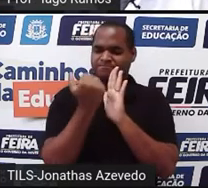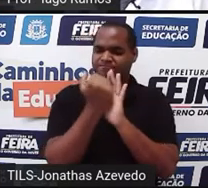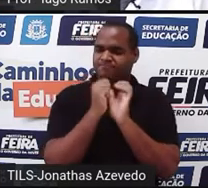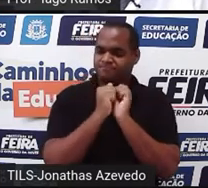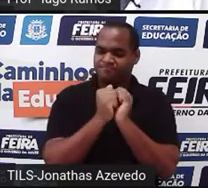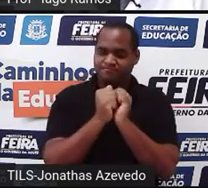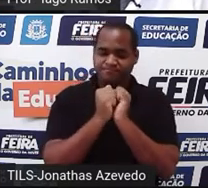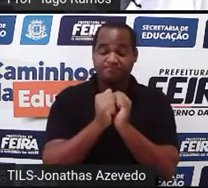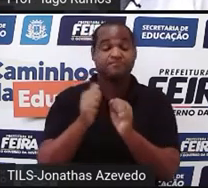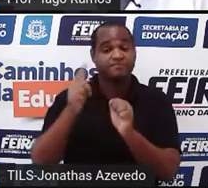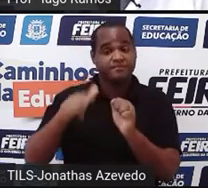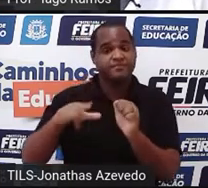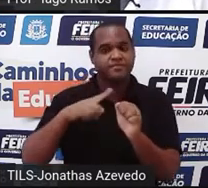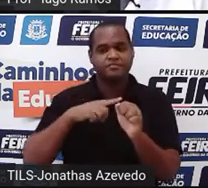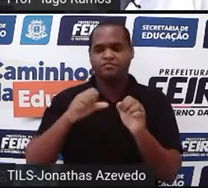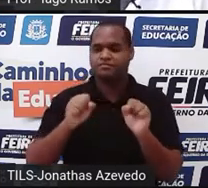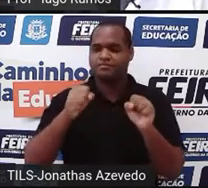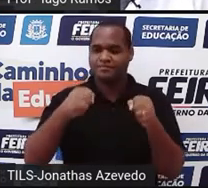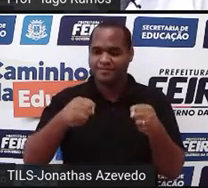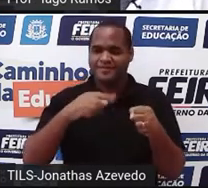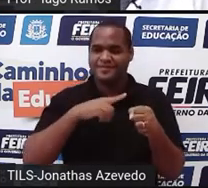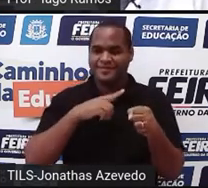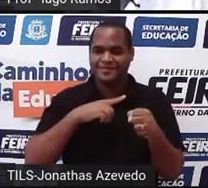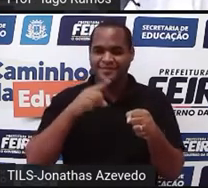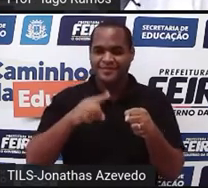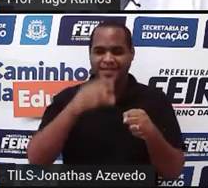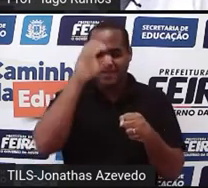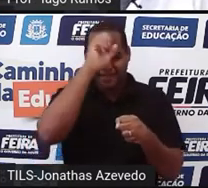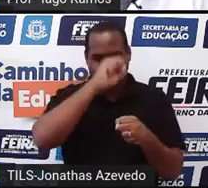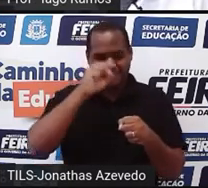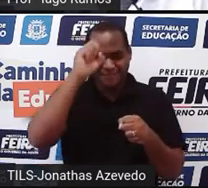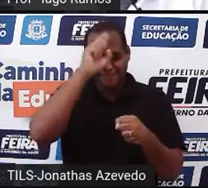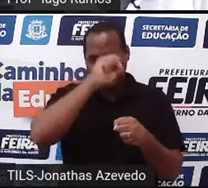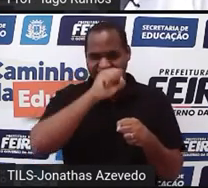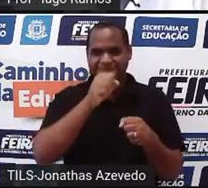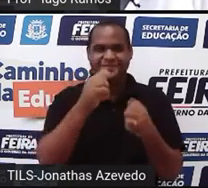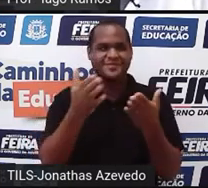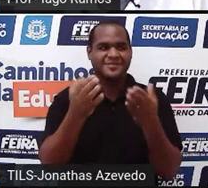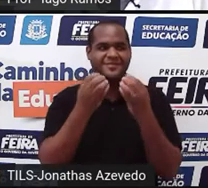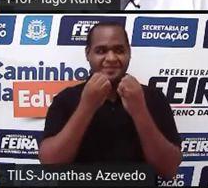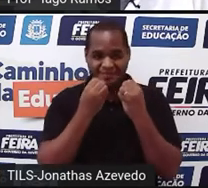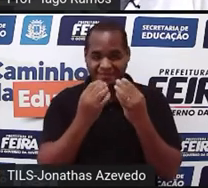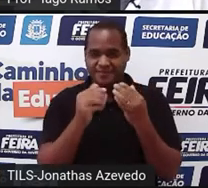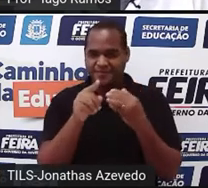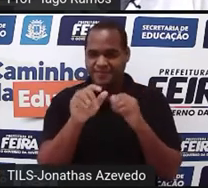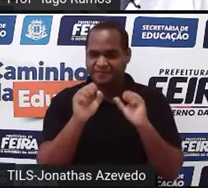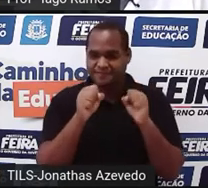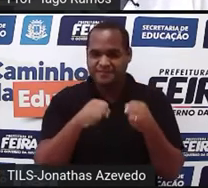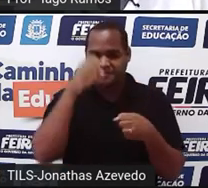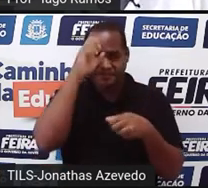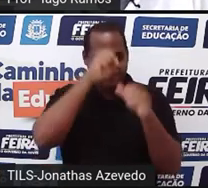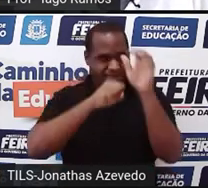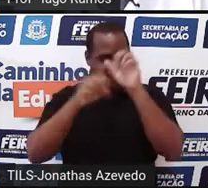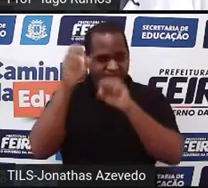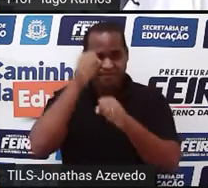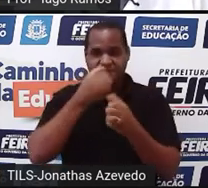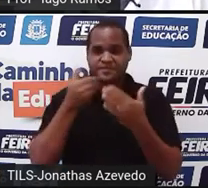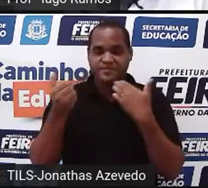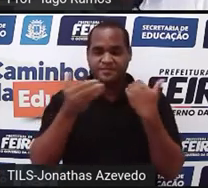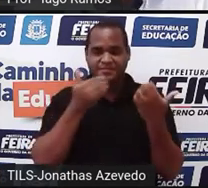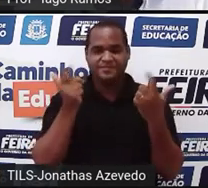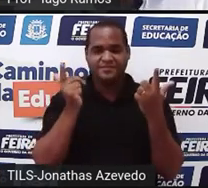novo. Tentar aprender matemática da melhor